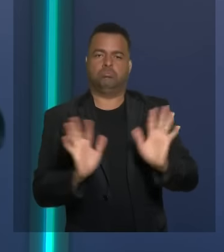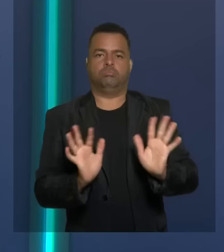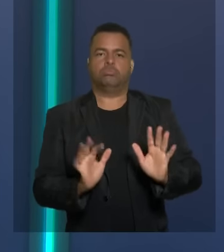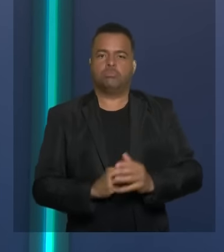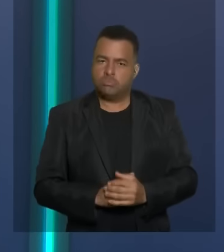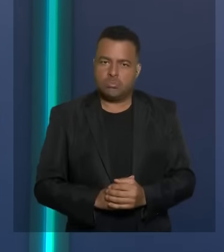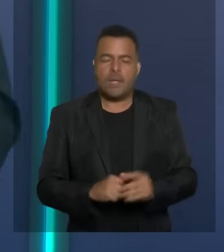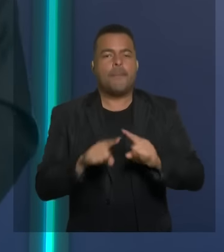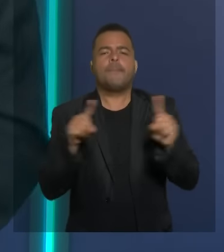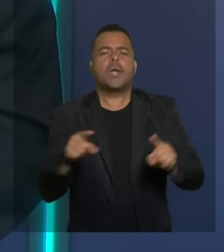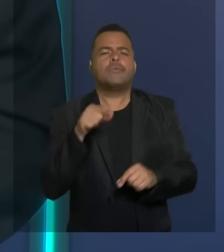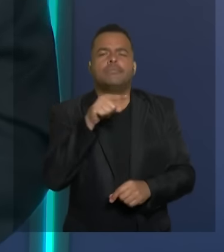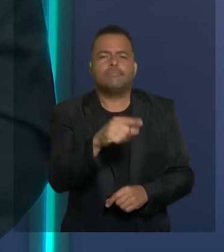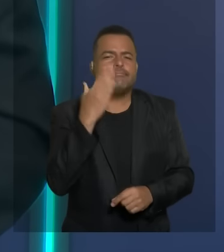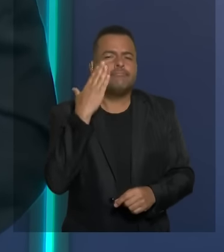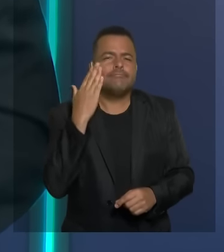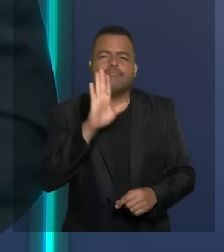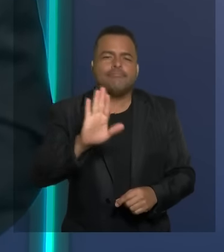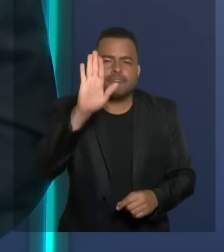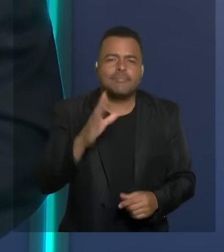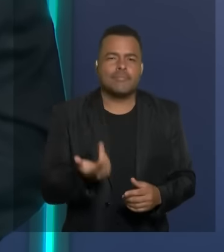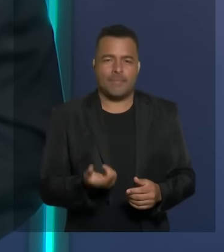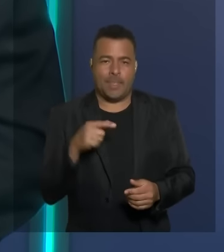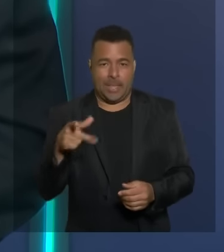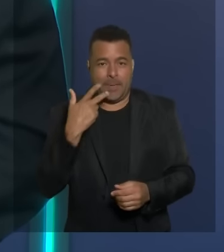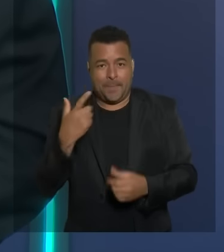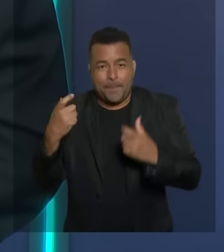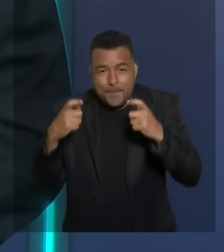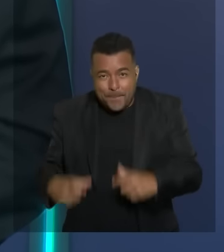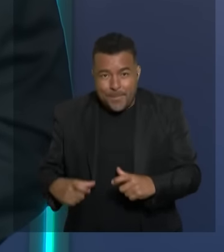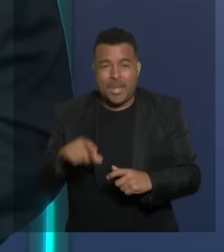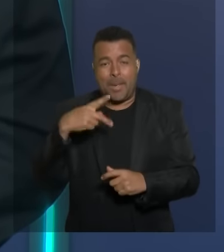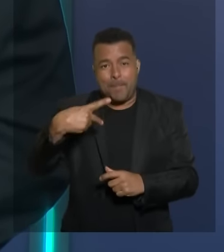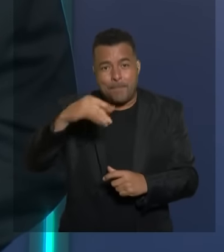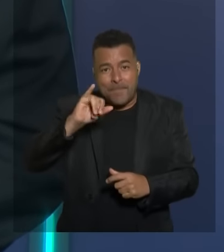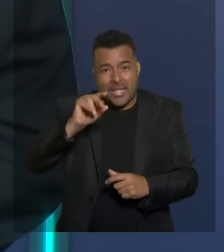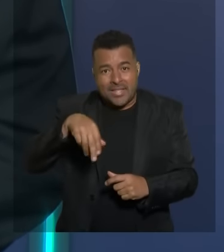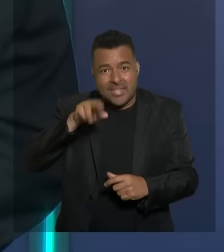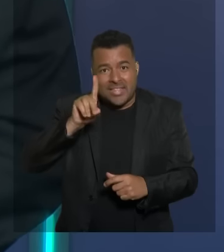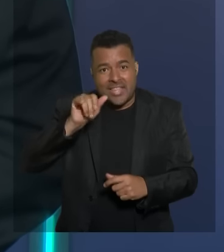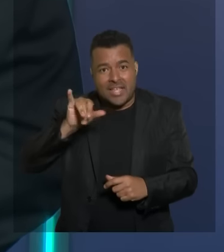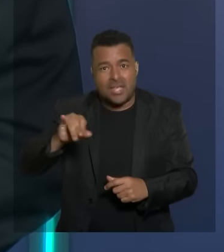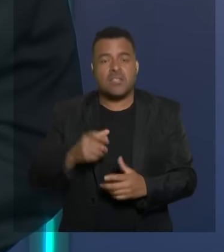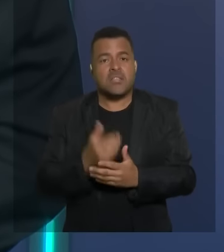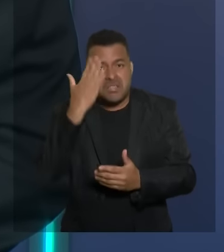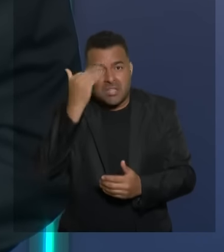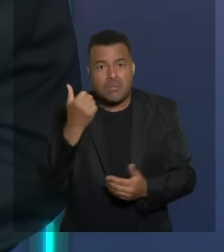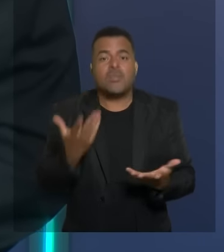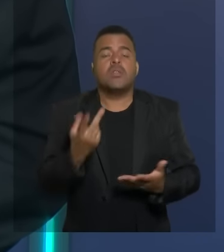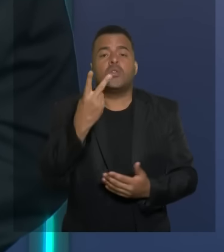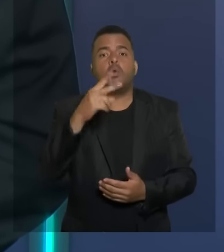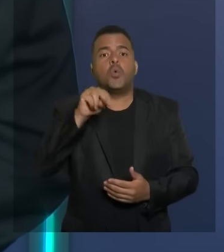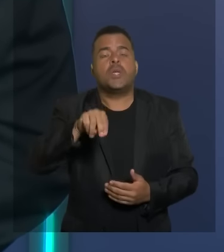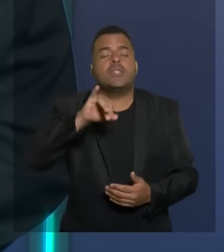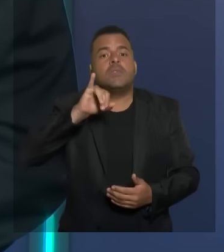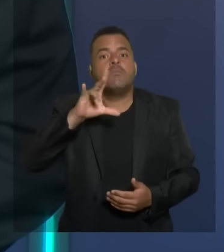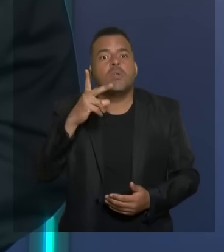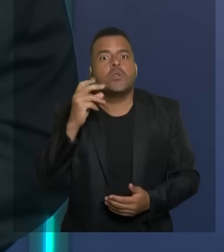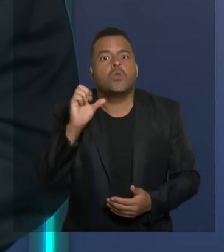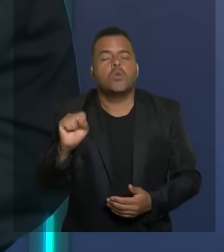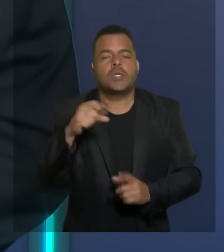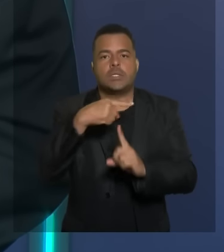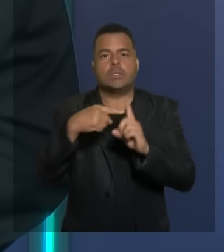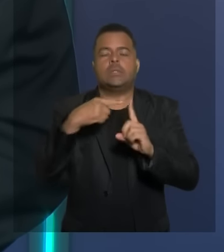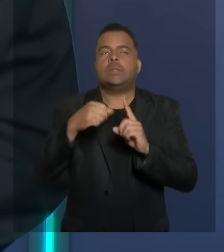os moradores de Pindai querem saber onde está os 2 milhões e meio que foram